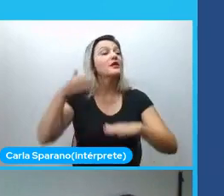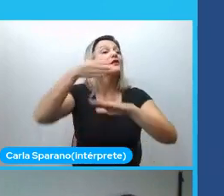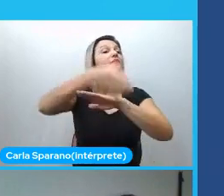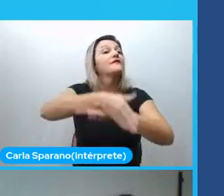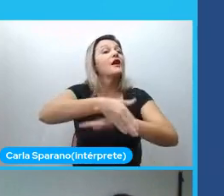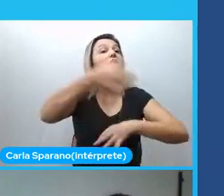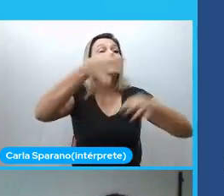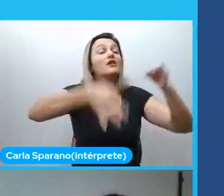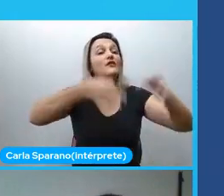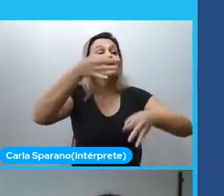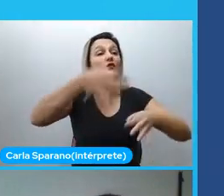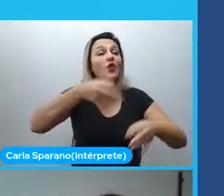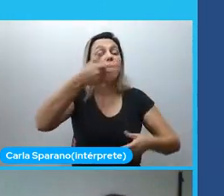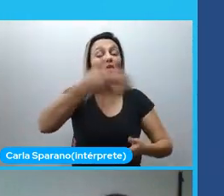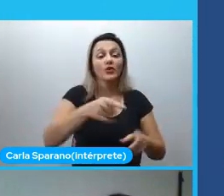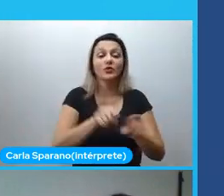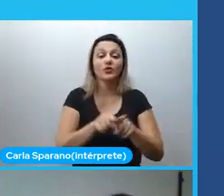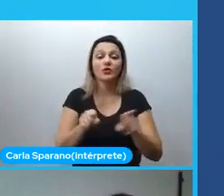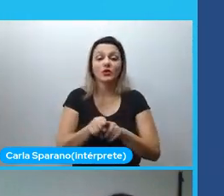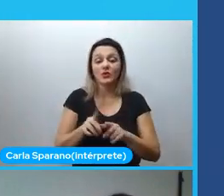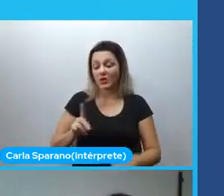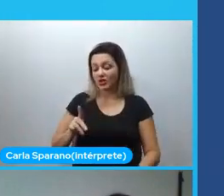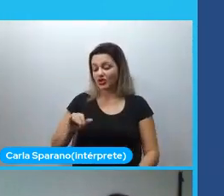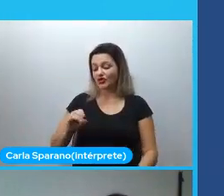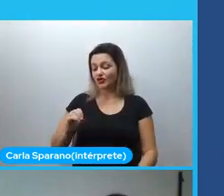no Discord, no Telegram está cheio de gente.